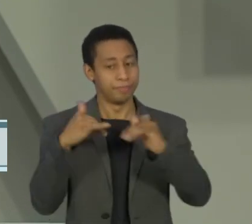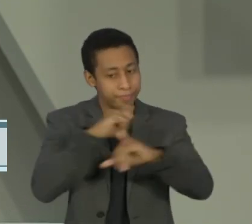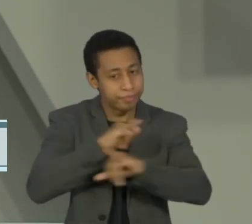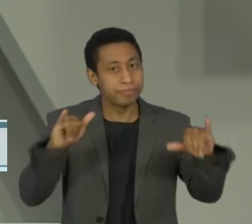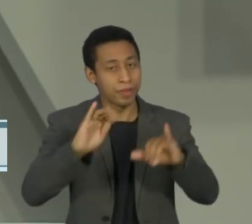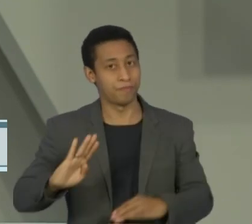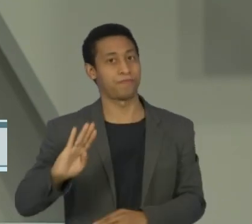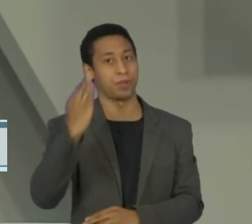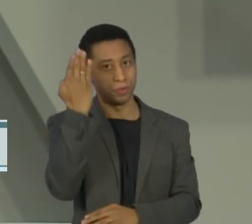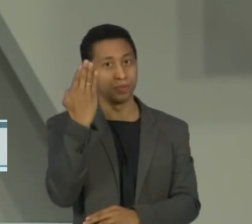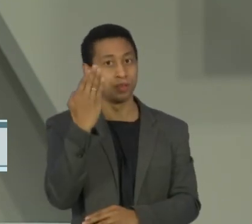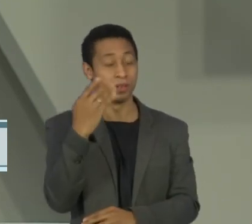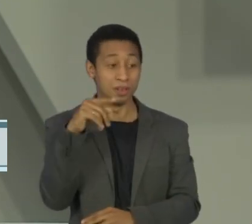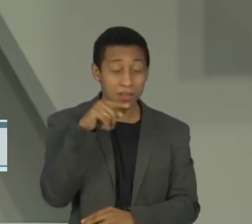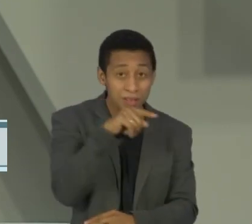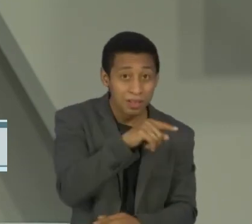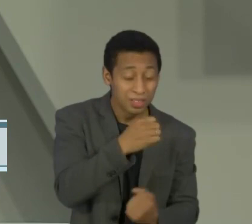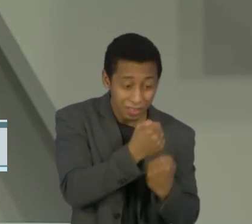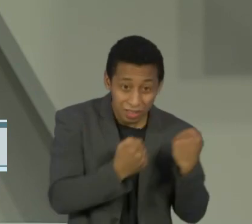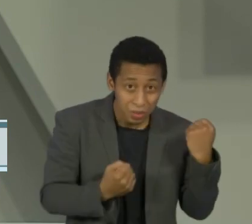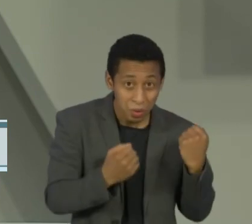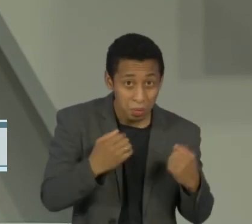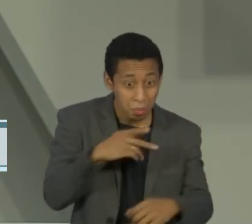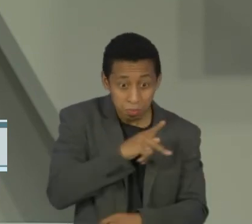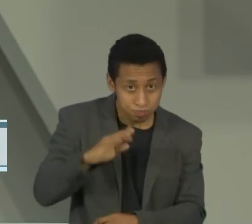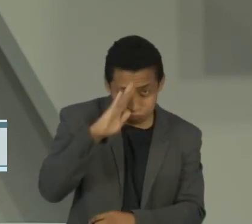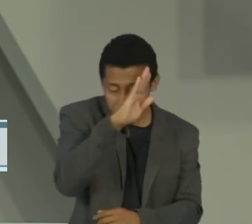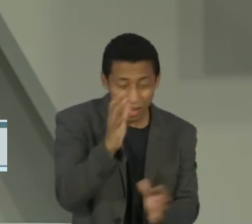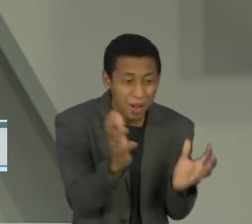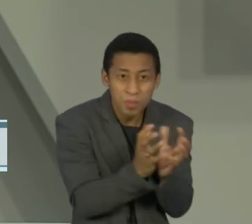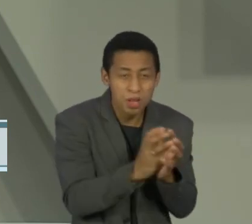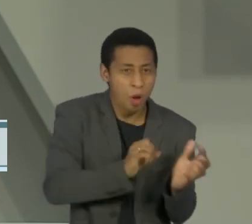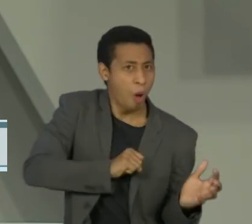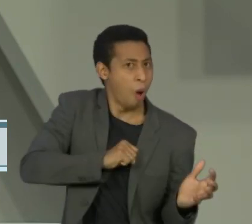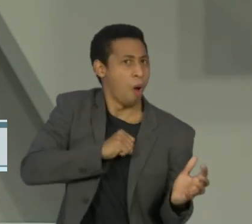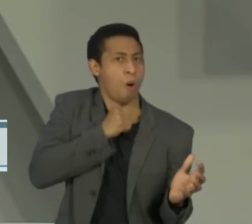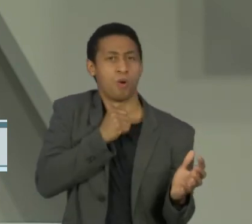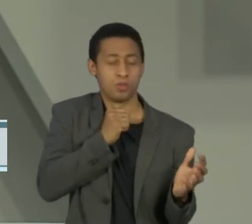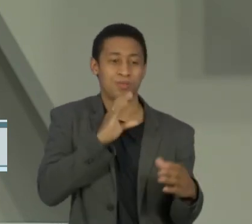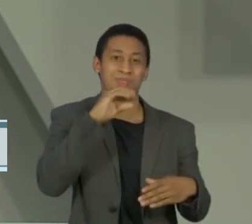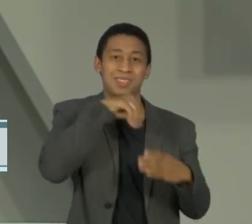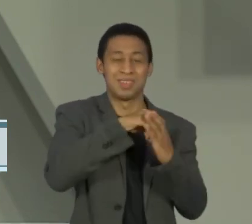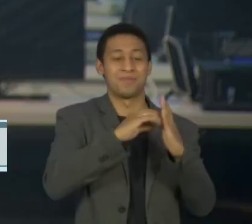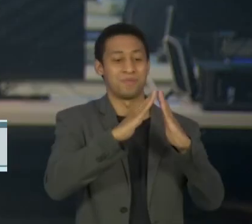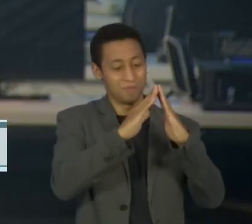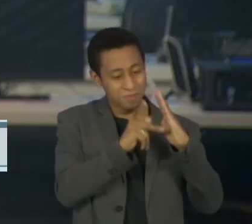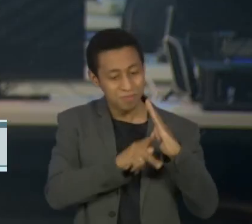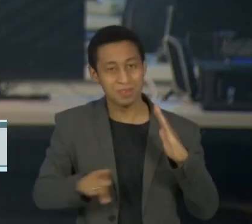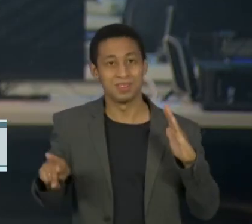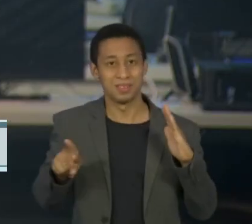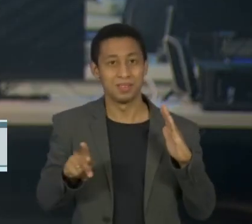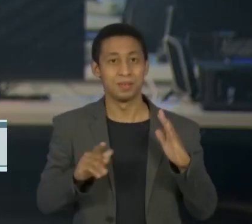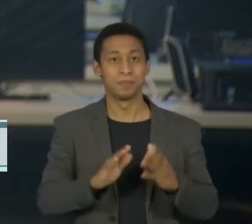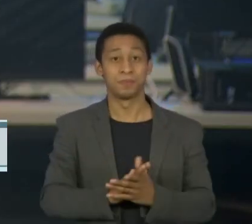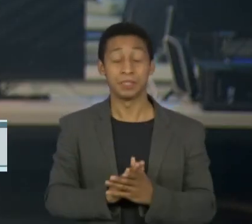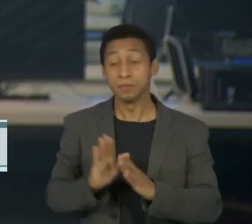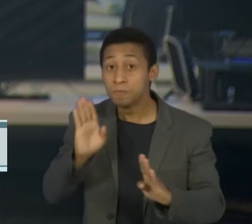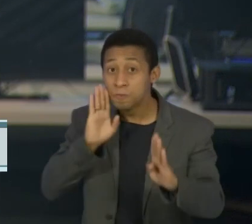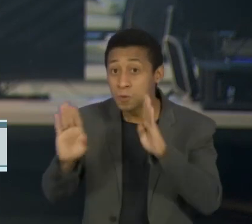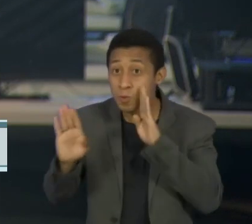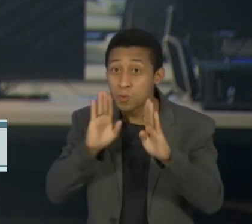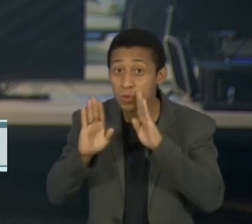O assessor é apontado como integrante do chamado gabinete do ódio, que funcionaria no Palácio do Planalto. A ação do Facebook